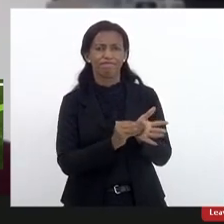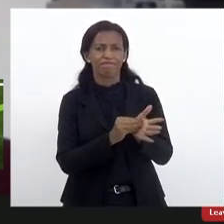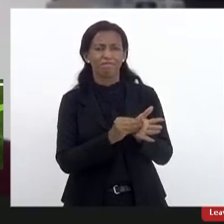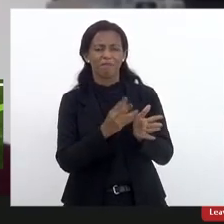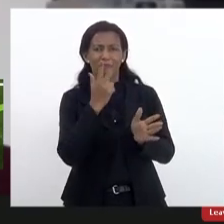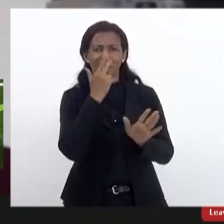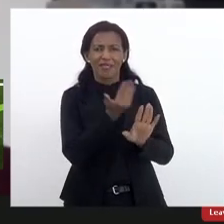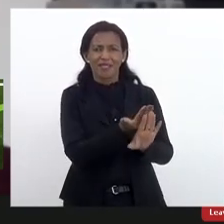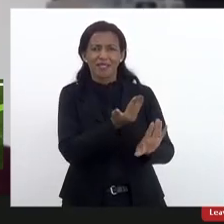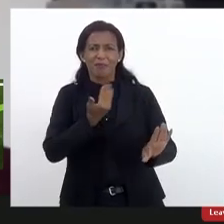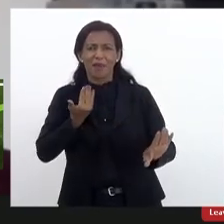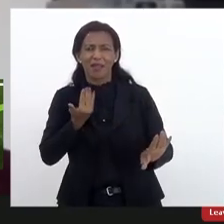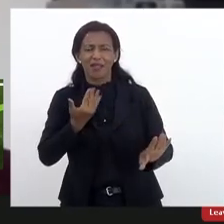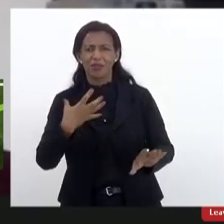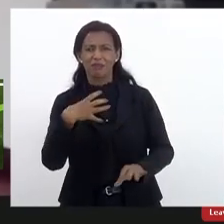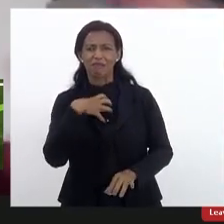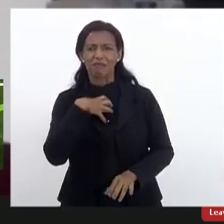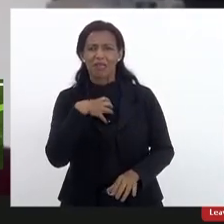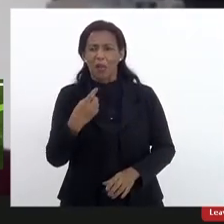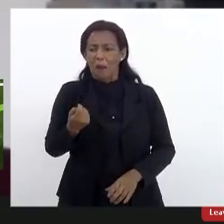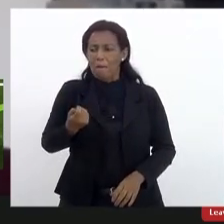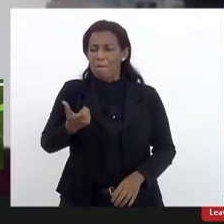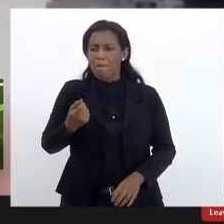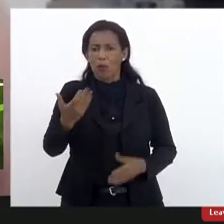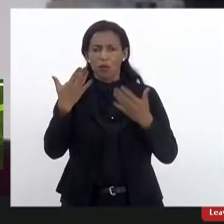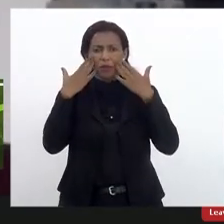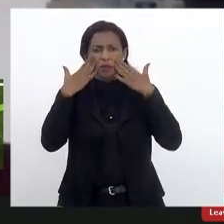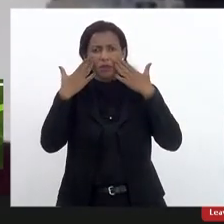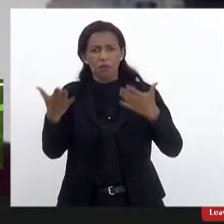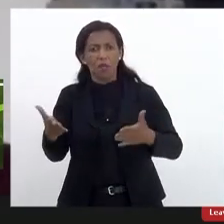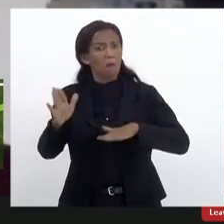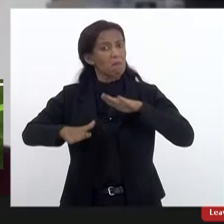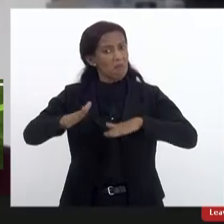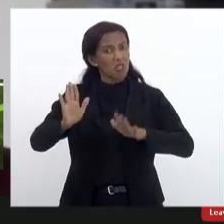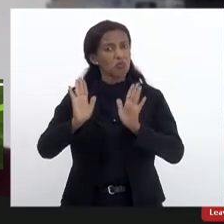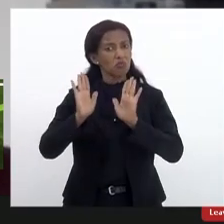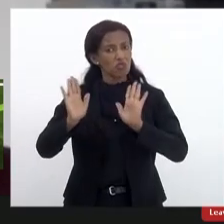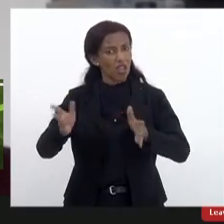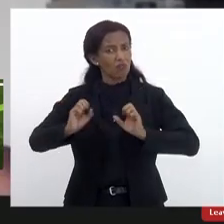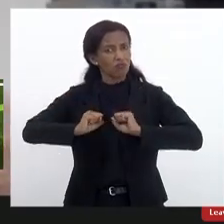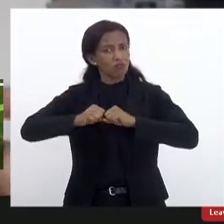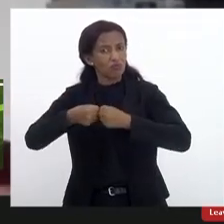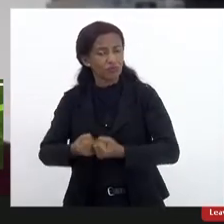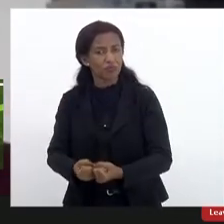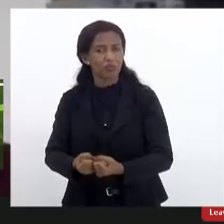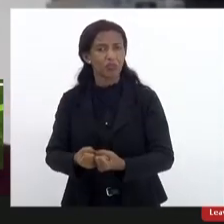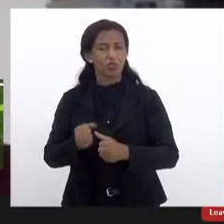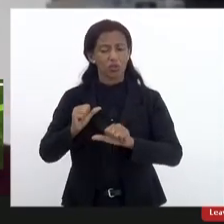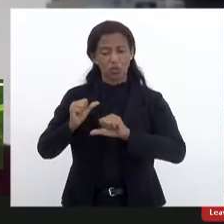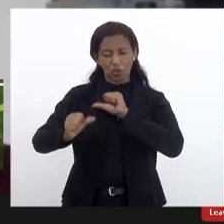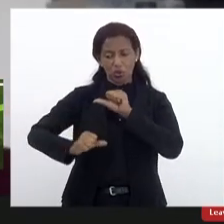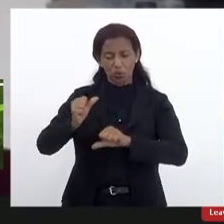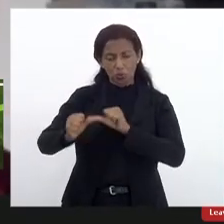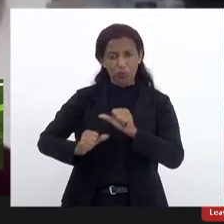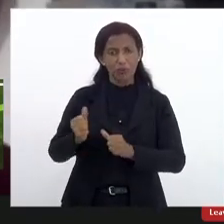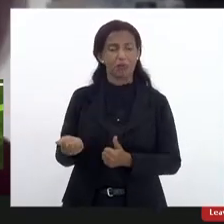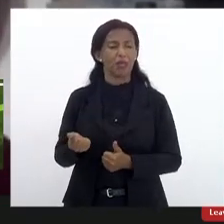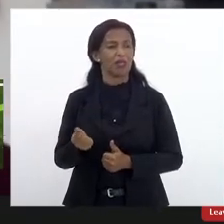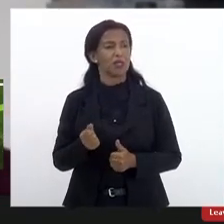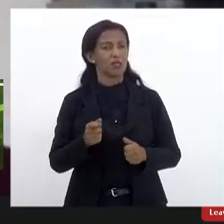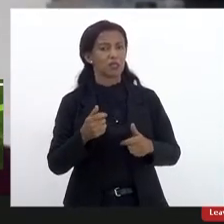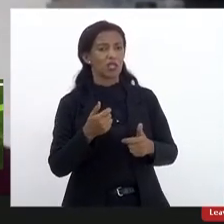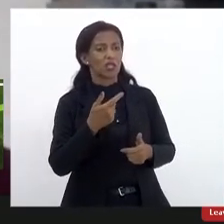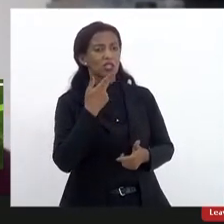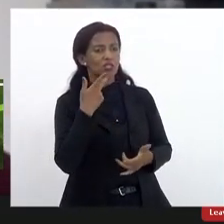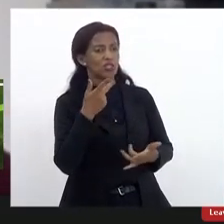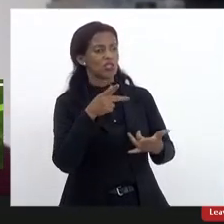isolado no sentido de ter pouca expressão pública ainda que tenha tido já todo esse esforço de mudança da página de criar um fale